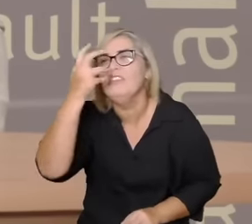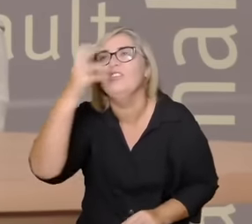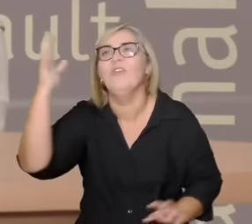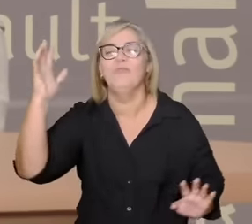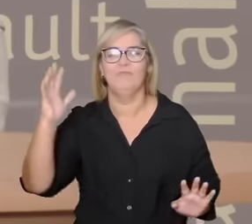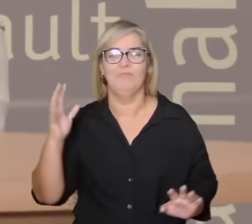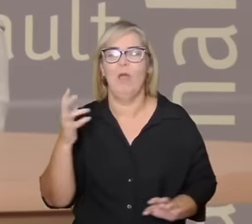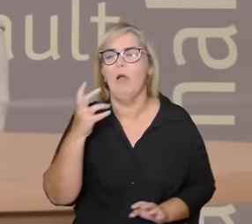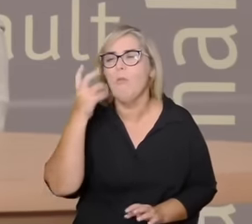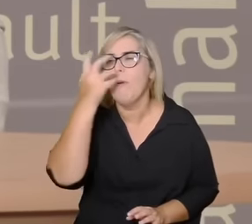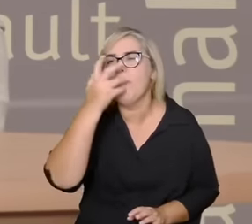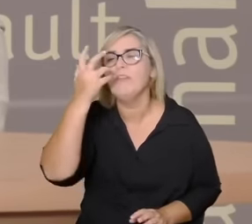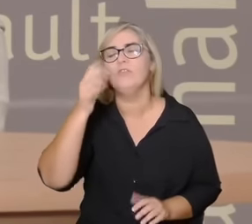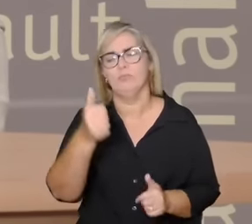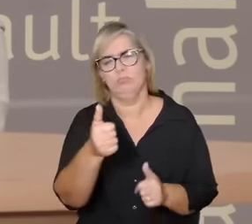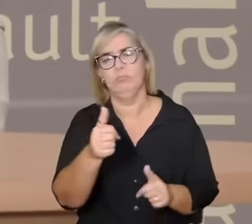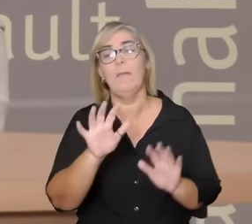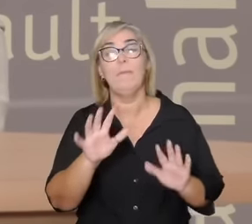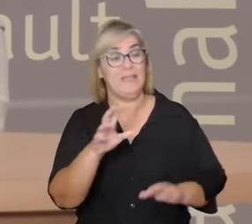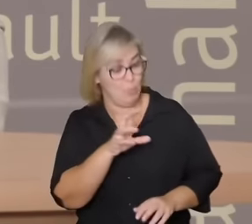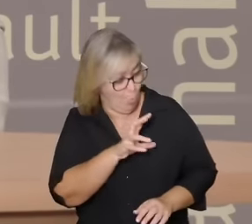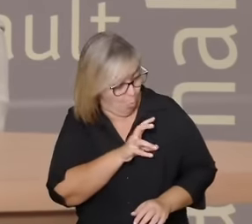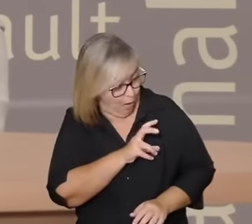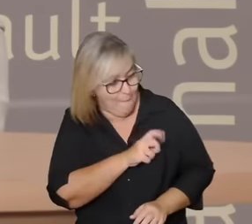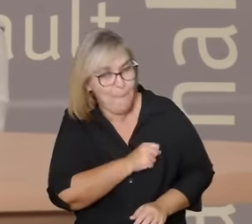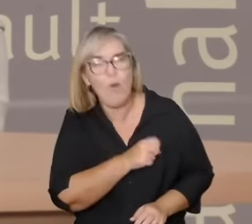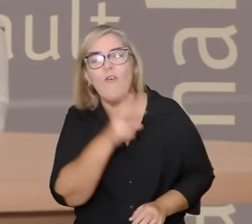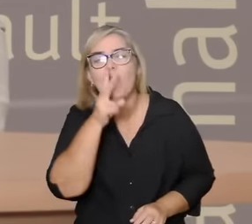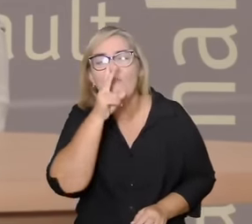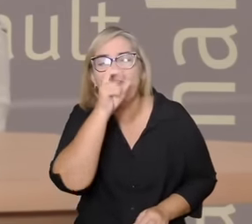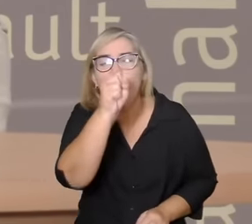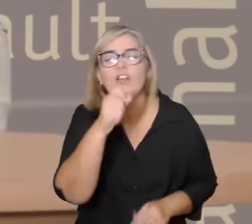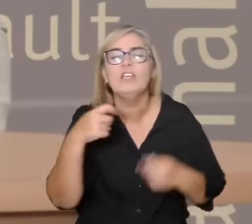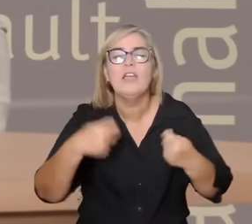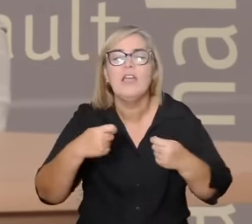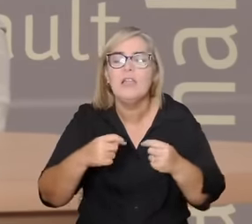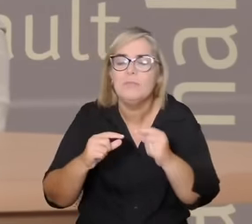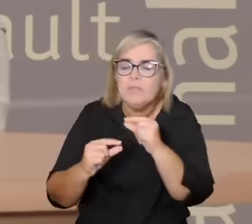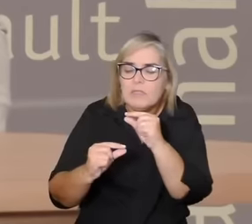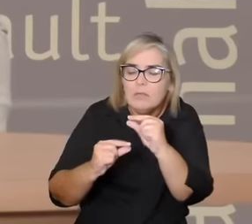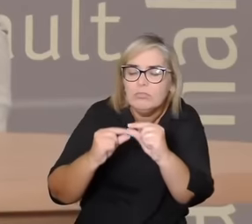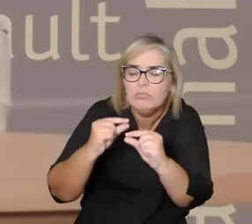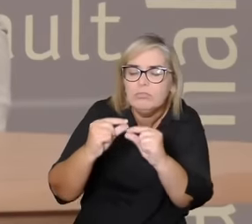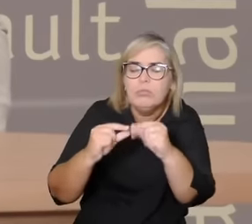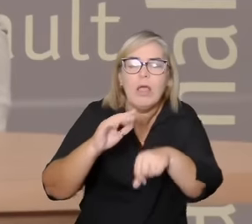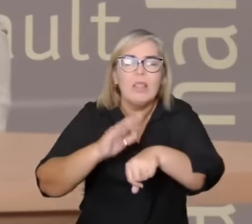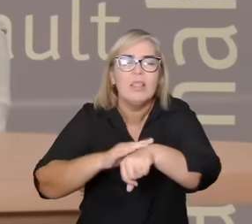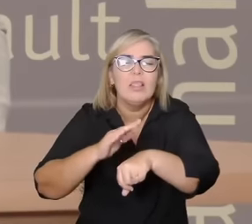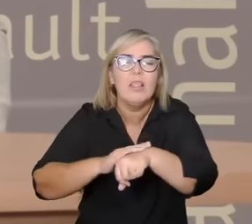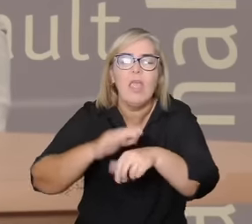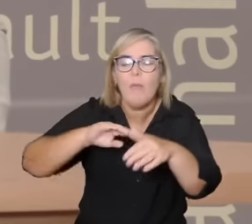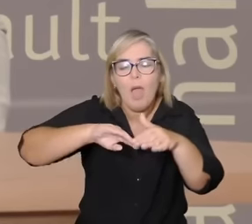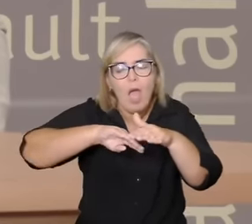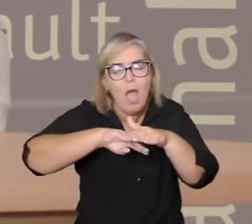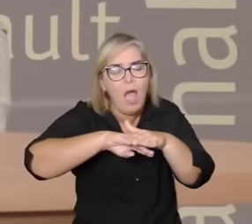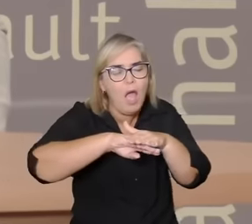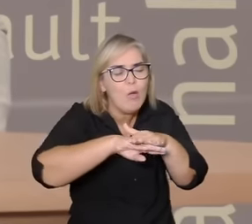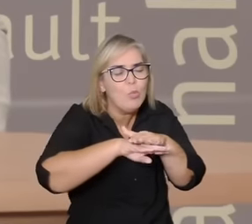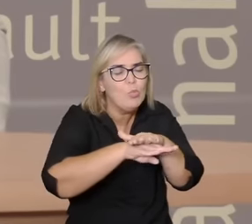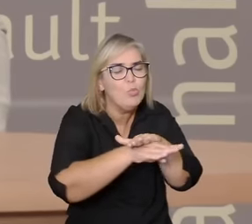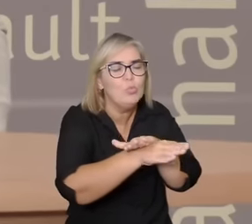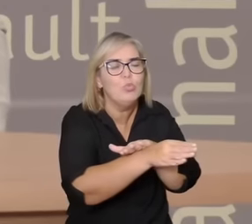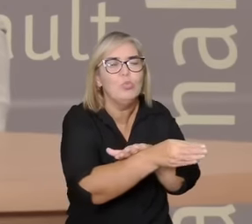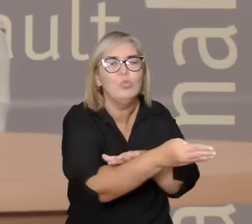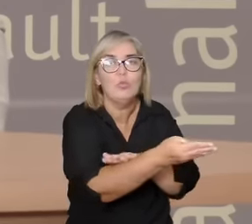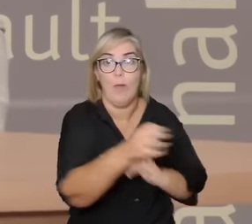que ele ganhe força ele precisa de prazo de tempo de acomodação e o ódio ele é mais rápido